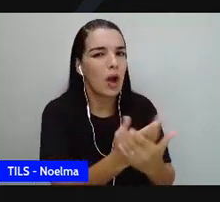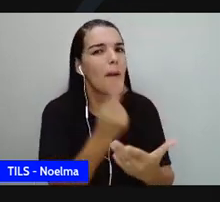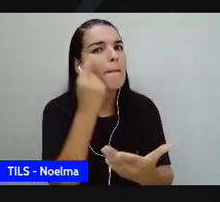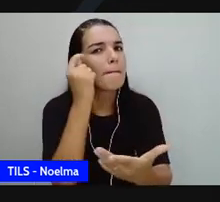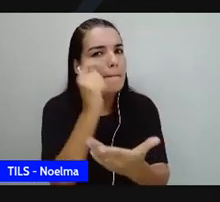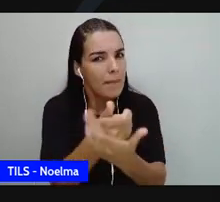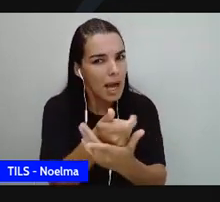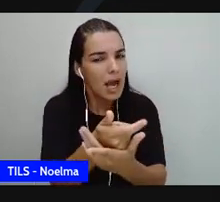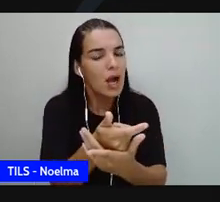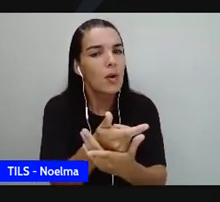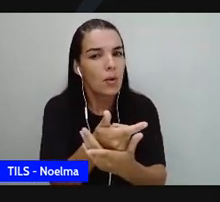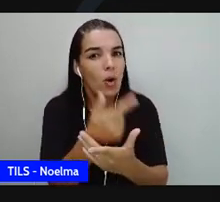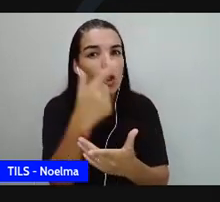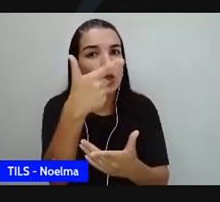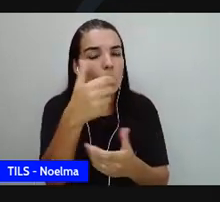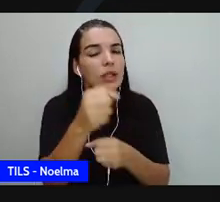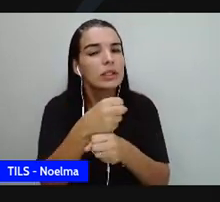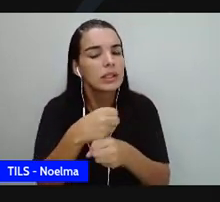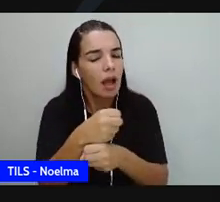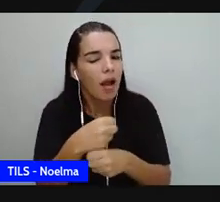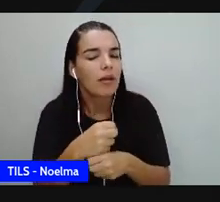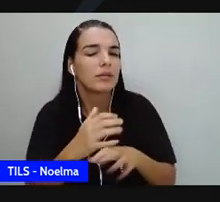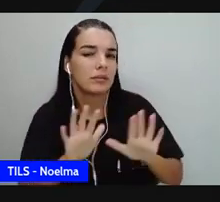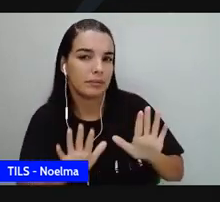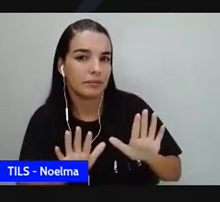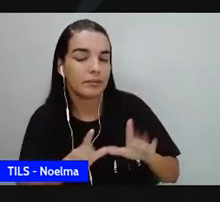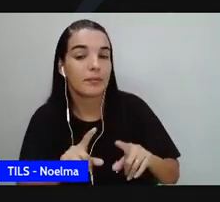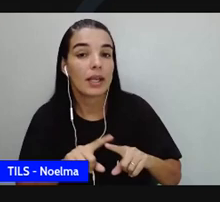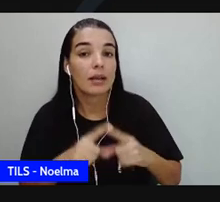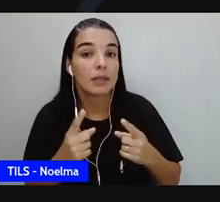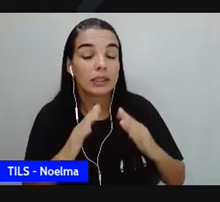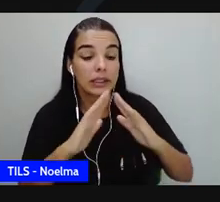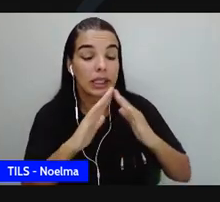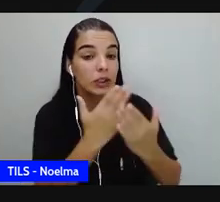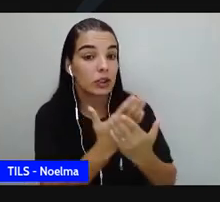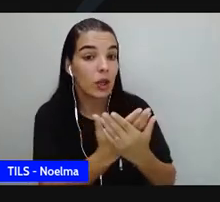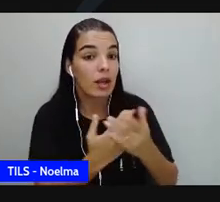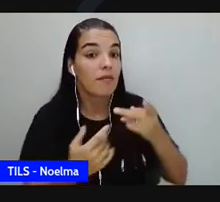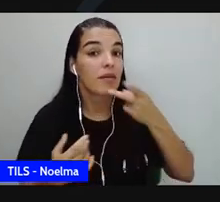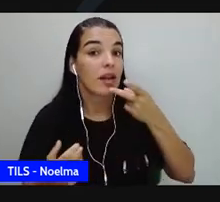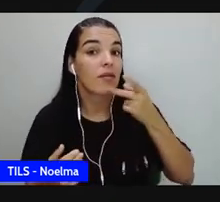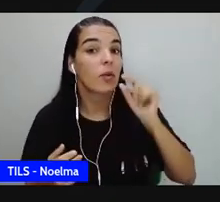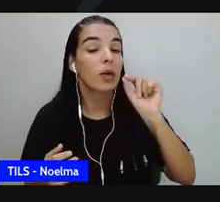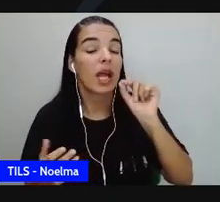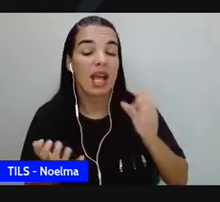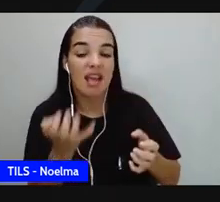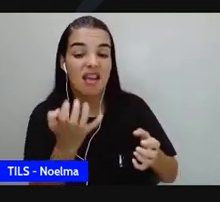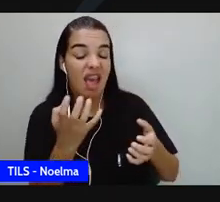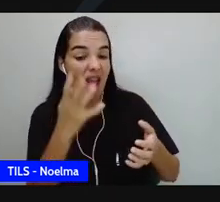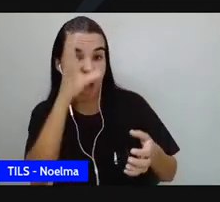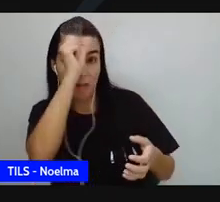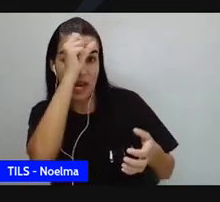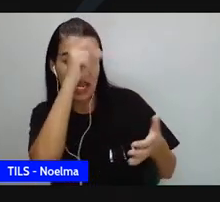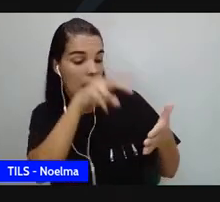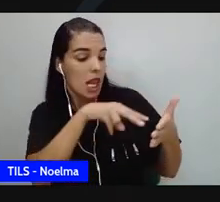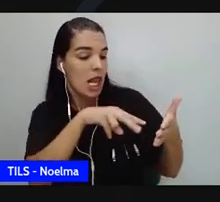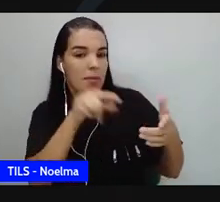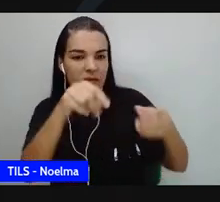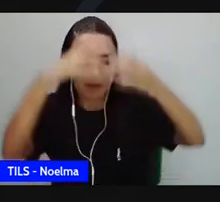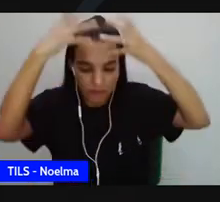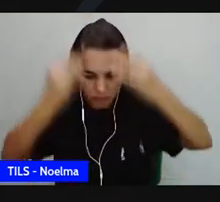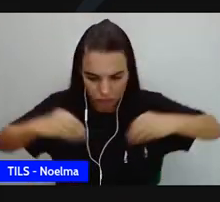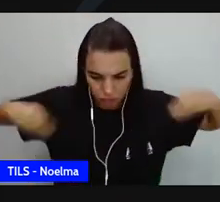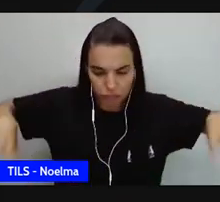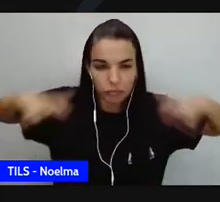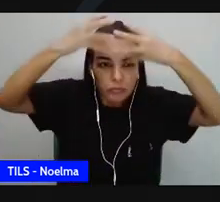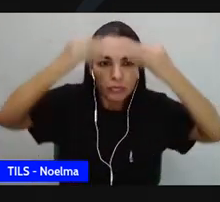estudo dela durante dois anos de anos de dia, aproximadamente. Na escola, diziam que ela estava querendo ler para fazer feitiçaria,